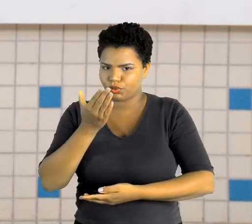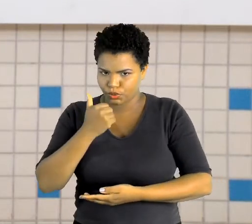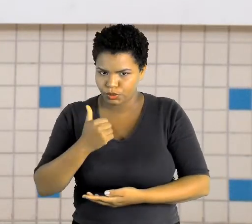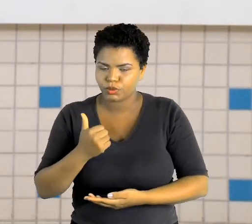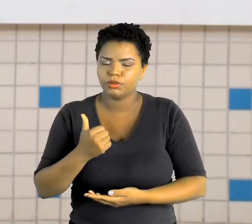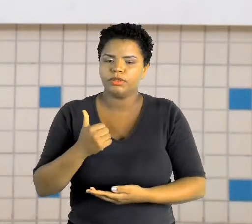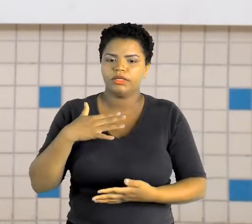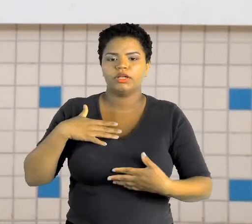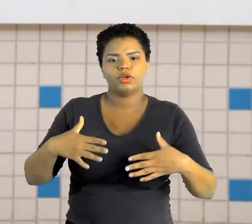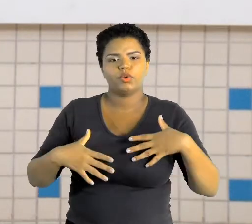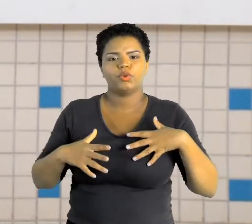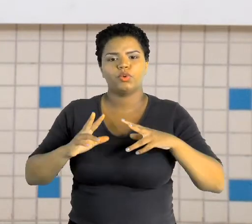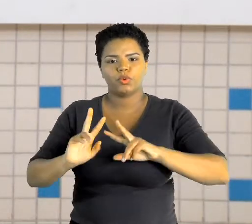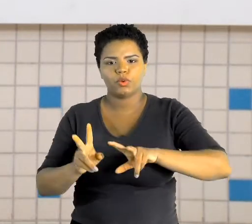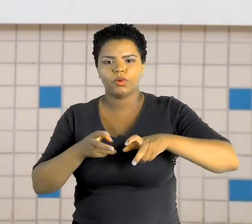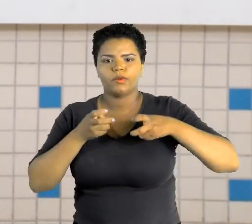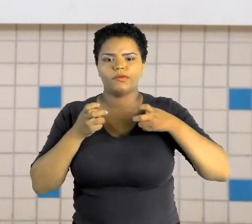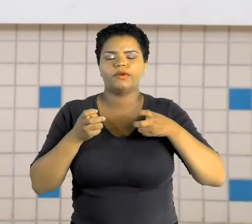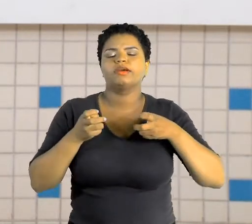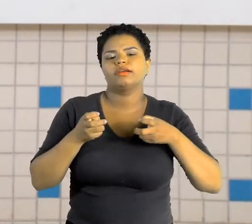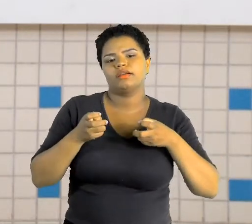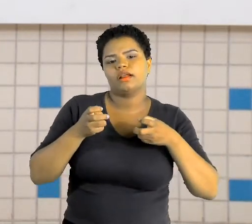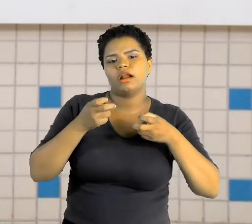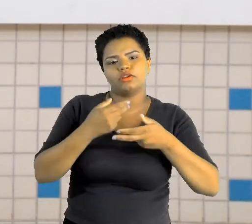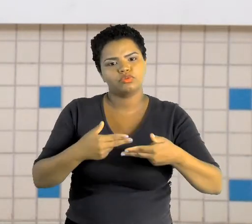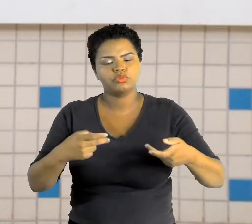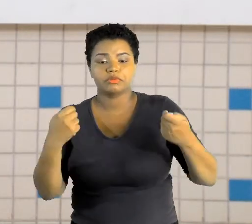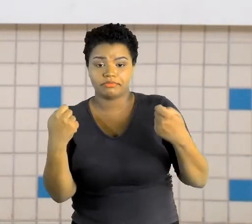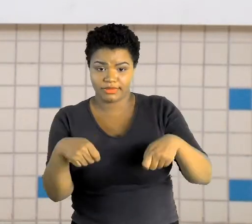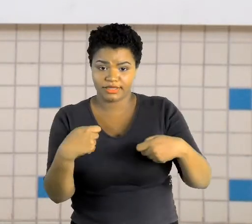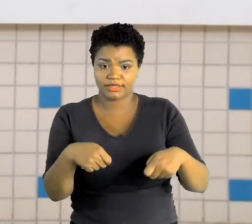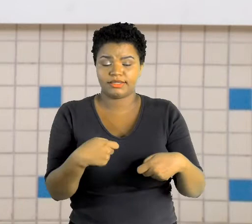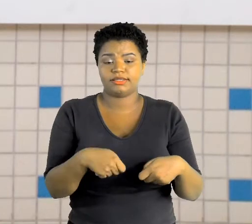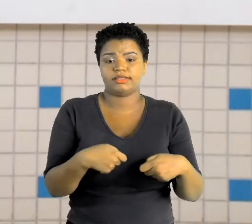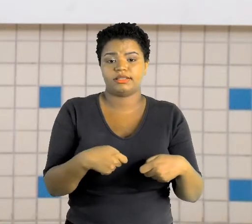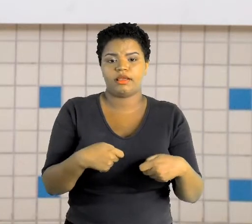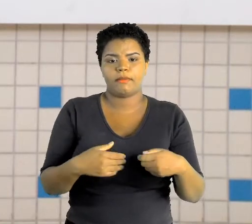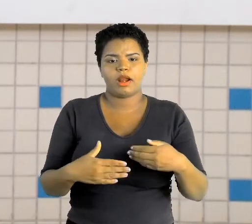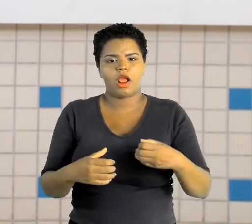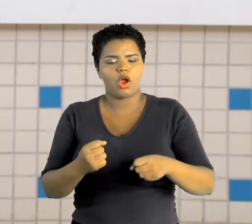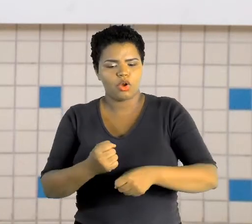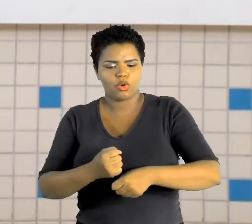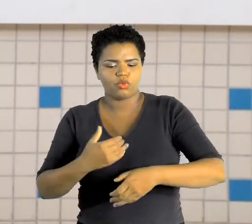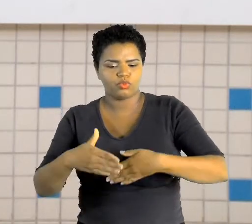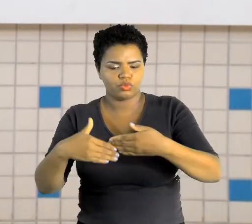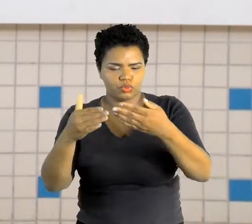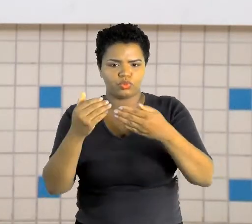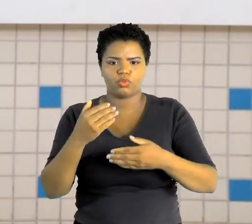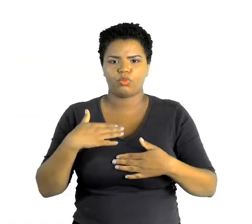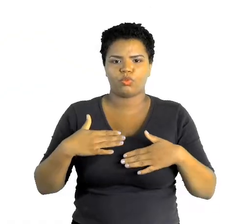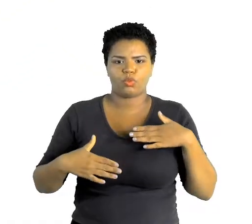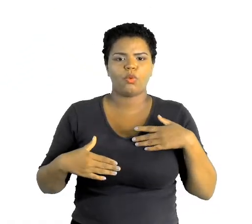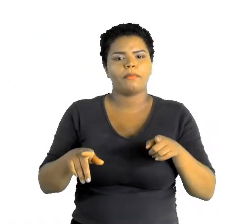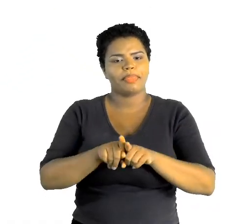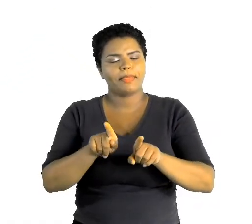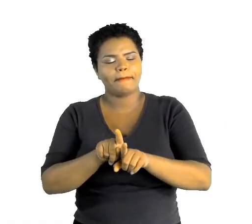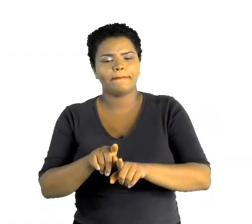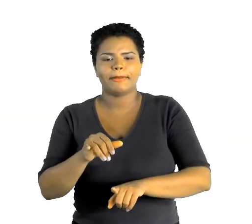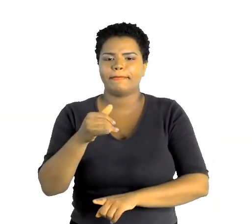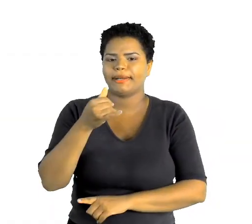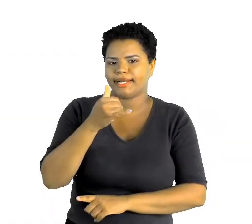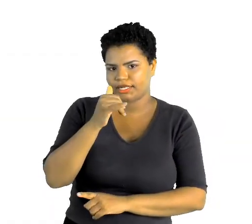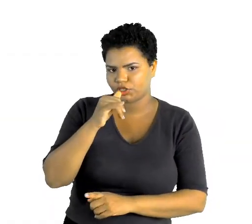nosso corpo absorve dos alimentos aquilo que é necessário para construir o corpo e para dar energia para o corpo. Então, os